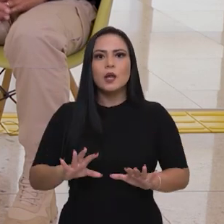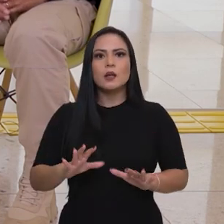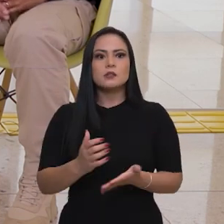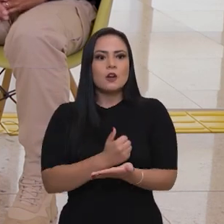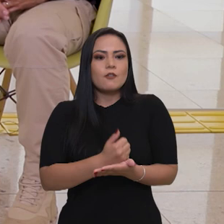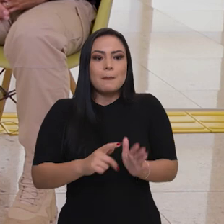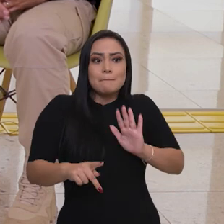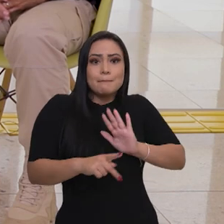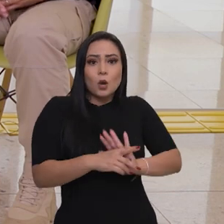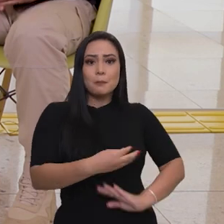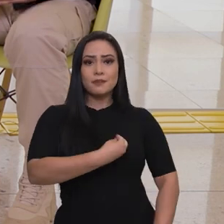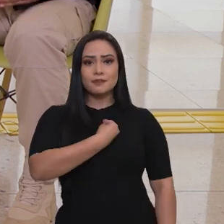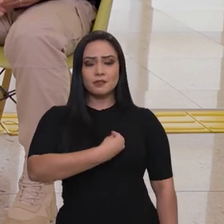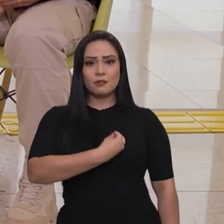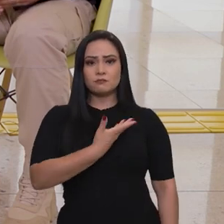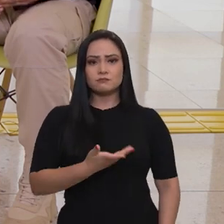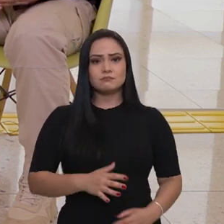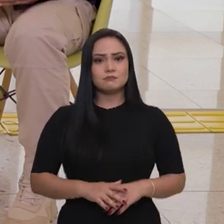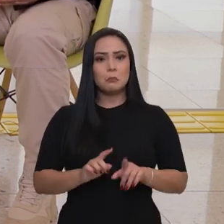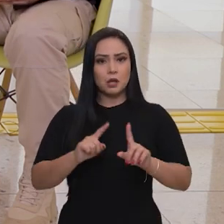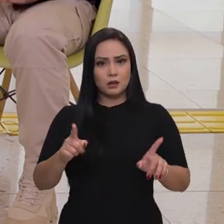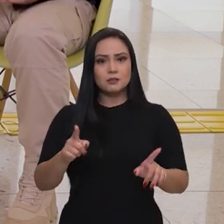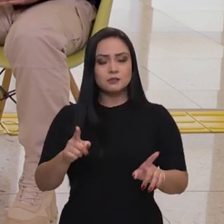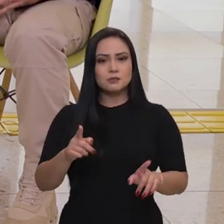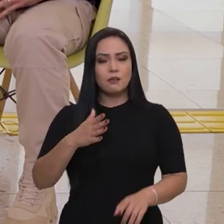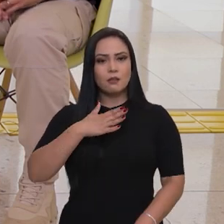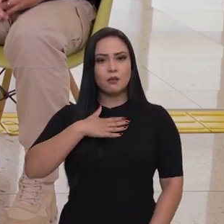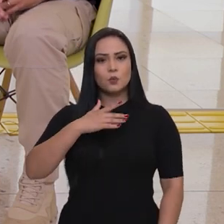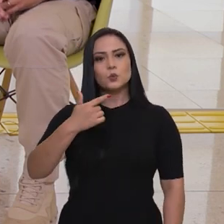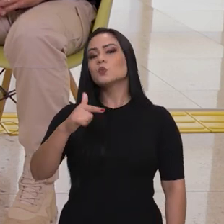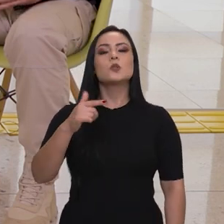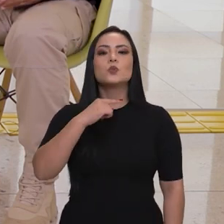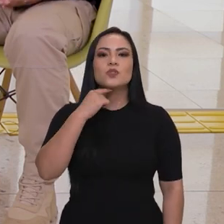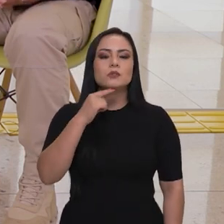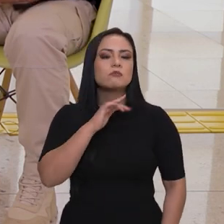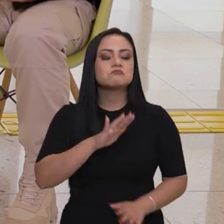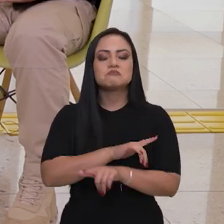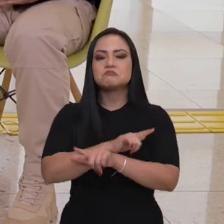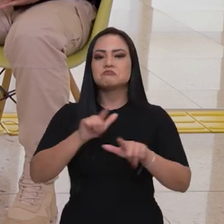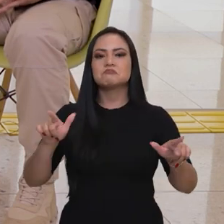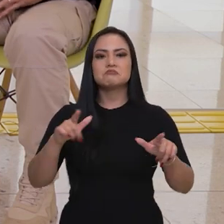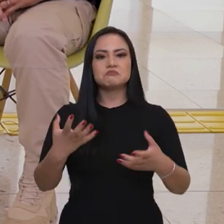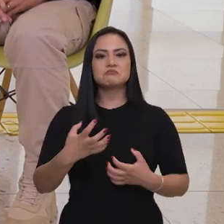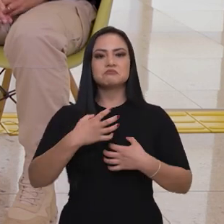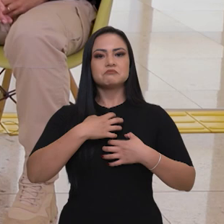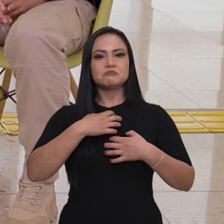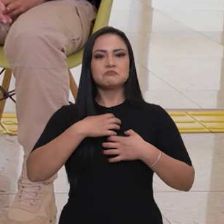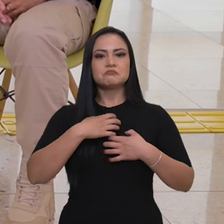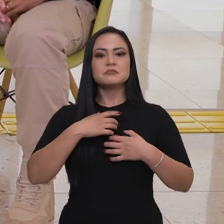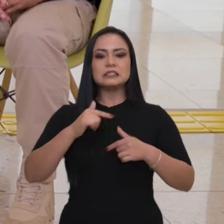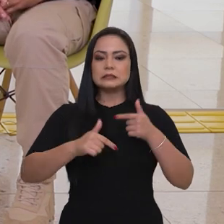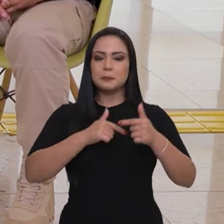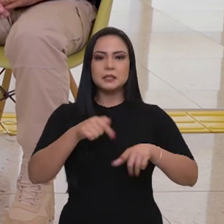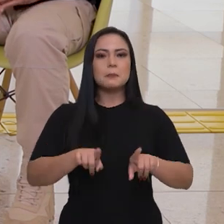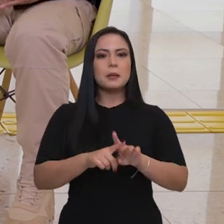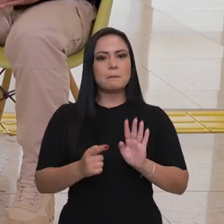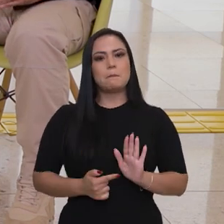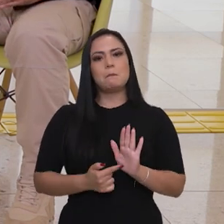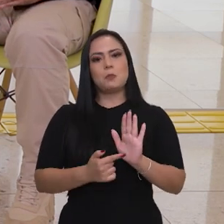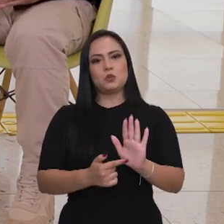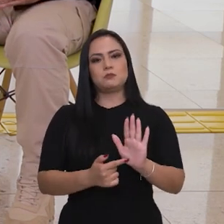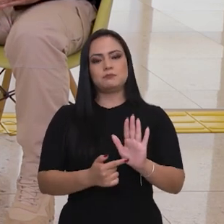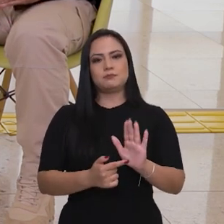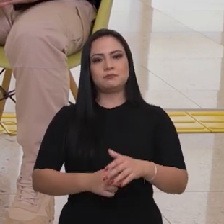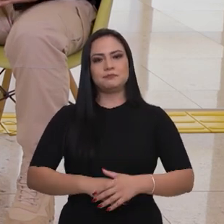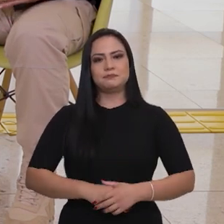Mas eu não tenho dúvida de que o comportamento e esse trabalho também mostram resultados